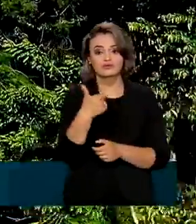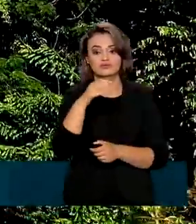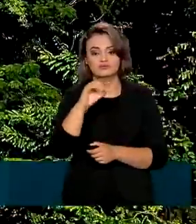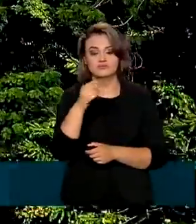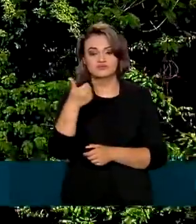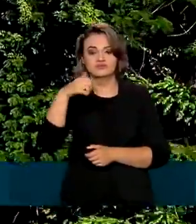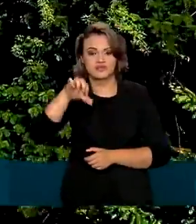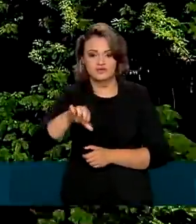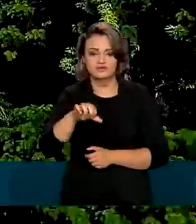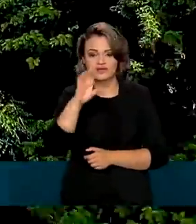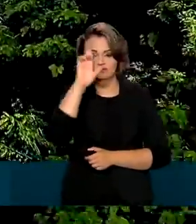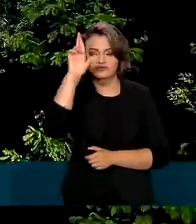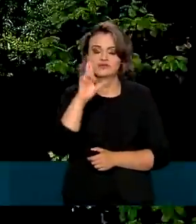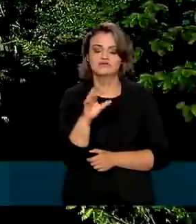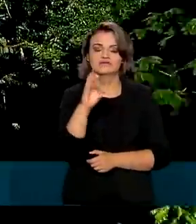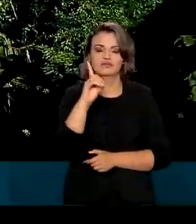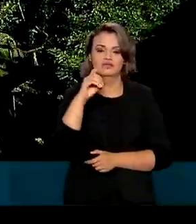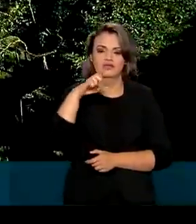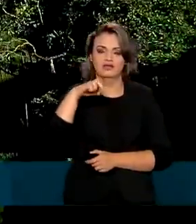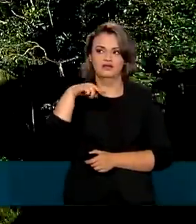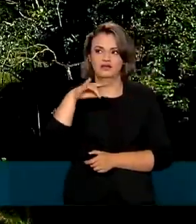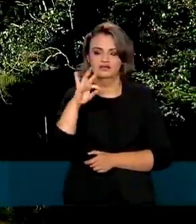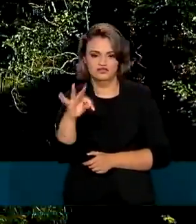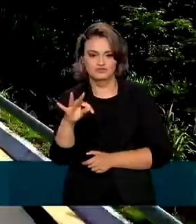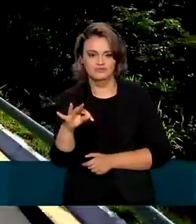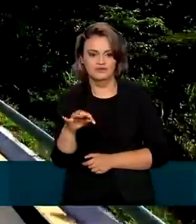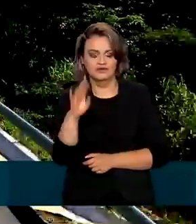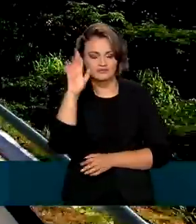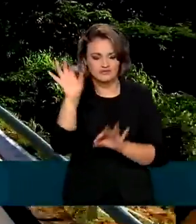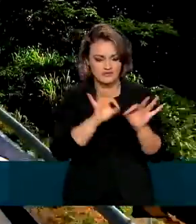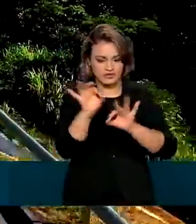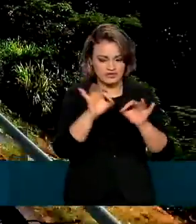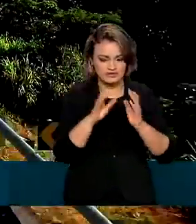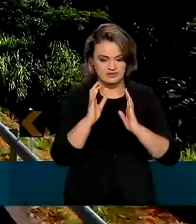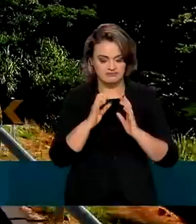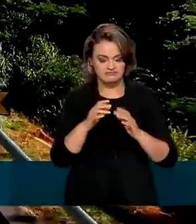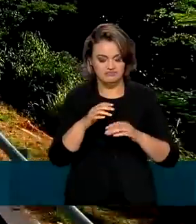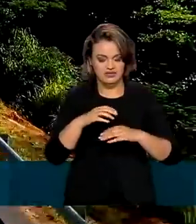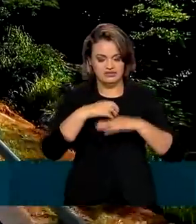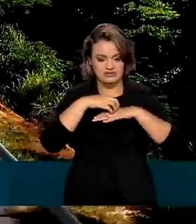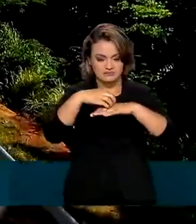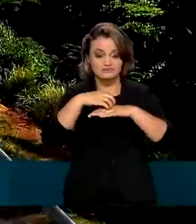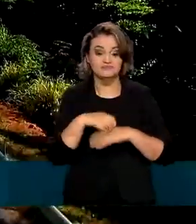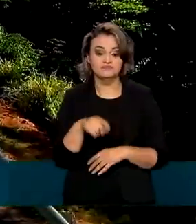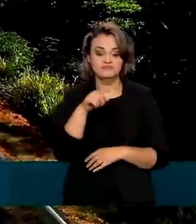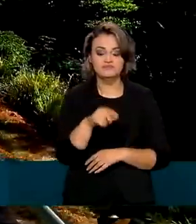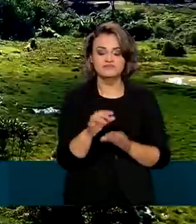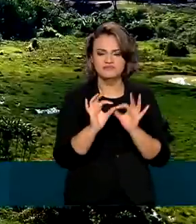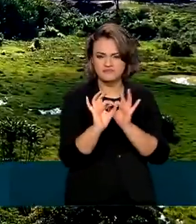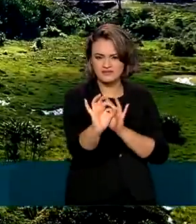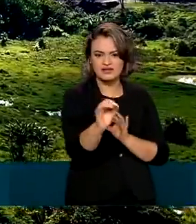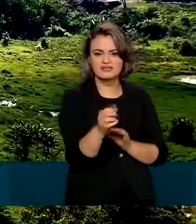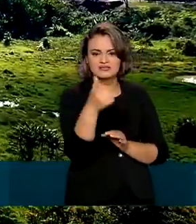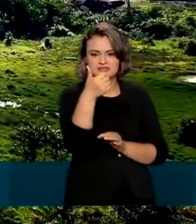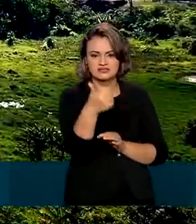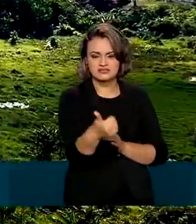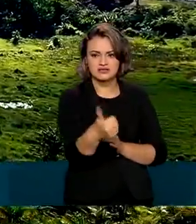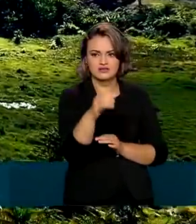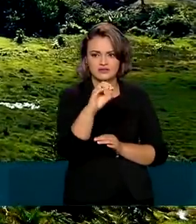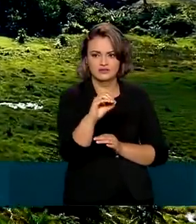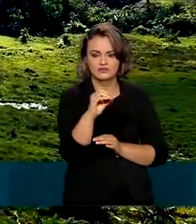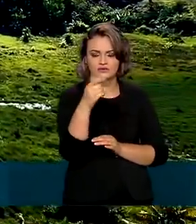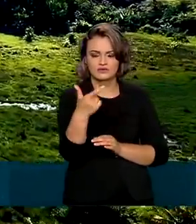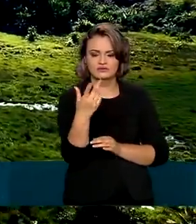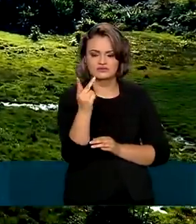Departamento Nacional de Infraestrutura de Transportes. São 102 quilômetros entre os municípios de Itupiranga